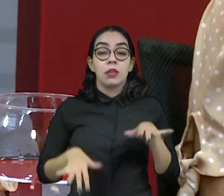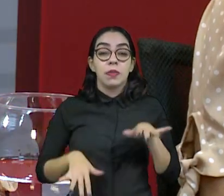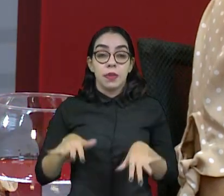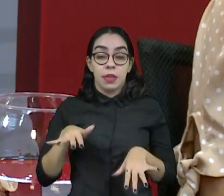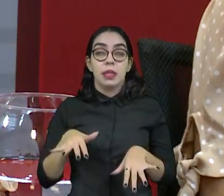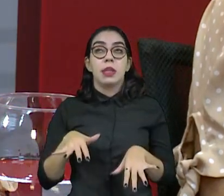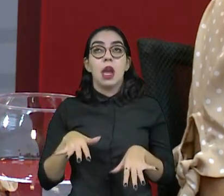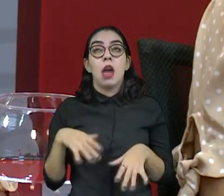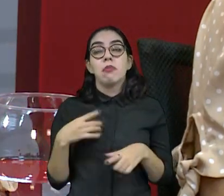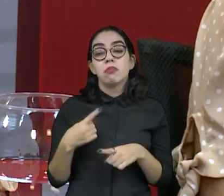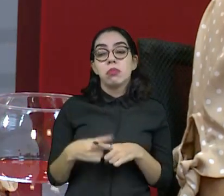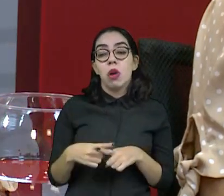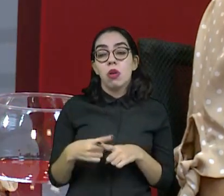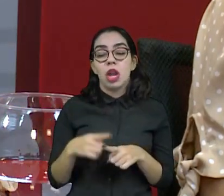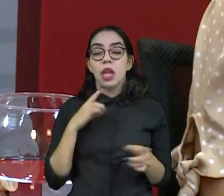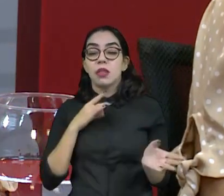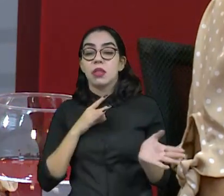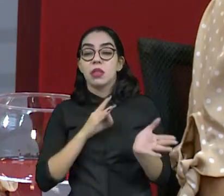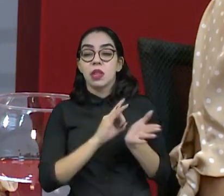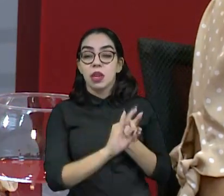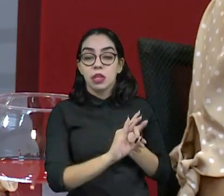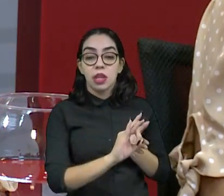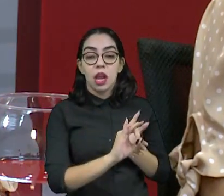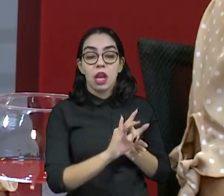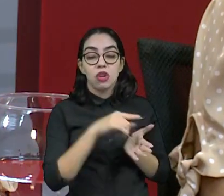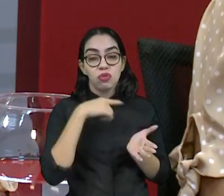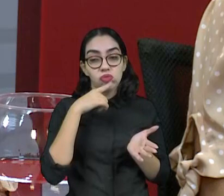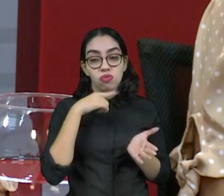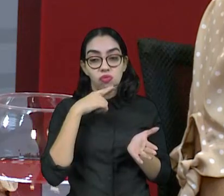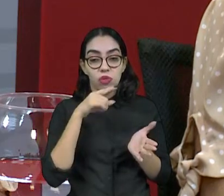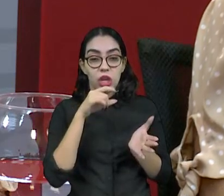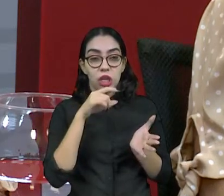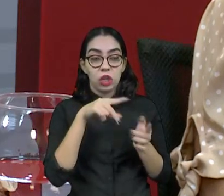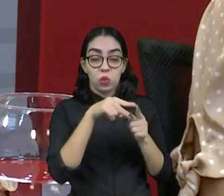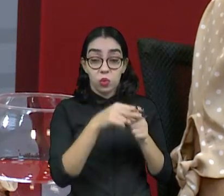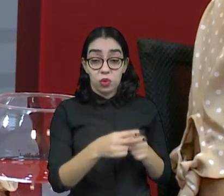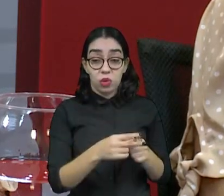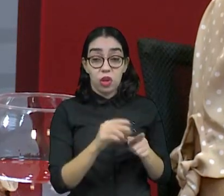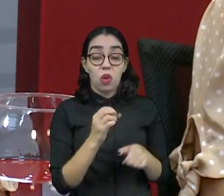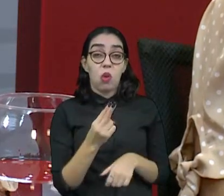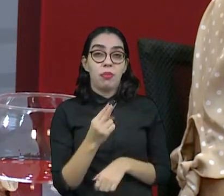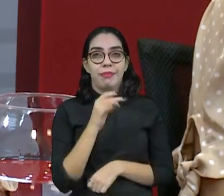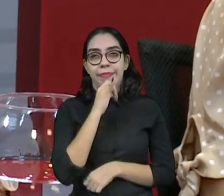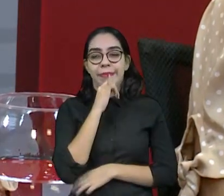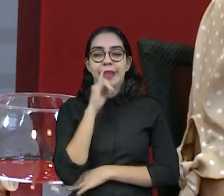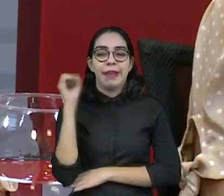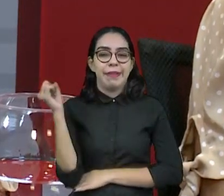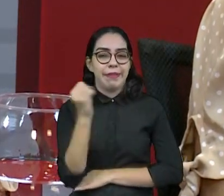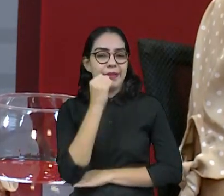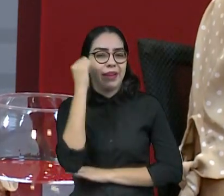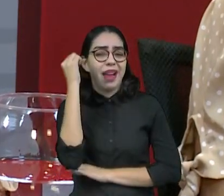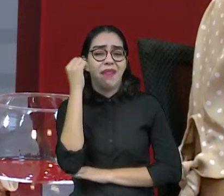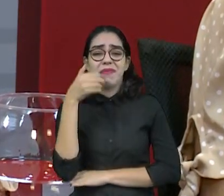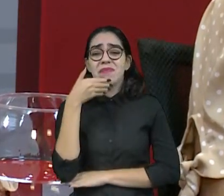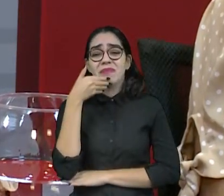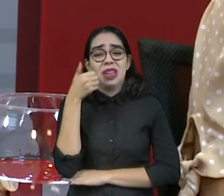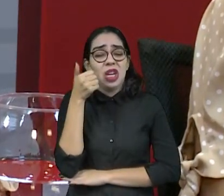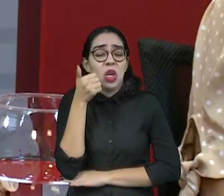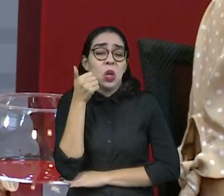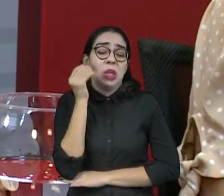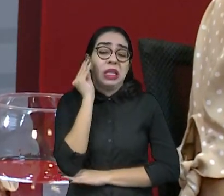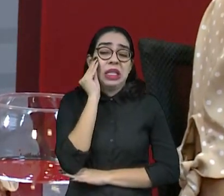daquela rejeição, por exemplo, é algo que não pode ser modificado. Porque, às vezes, tem questões gravíssimas que realmente não valem a pena você colocar